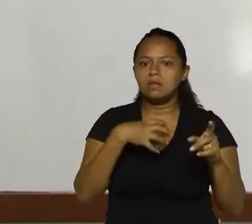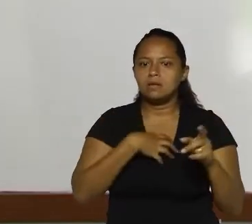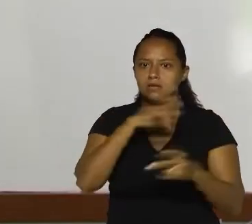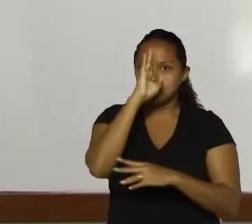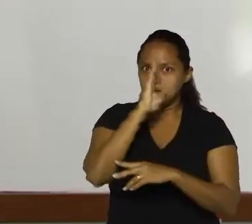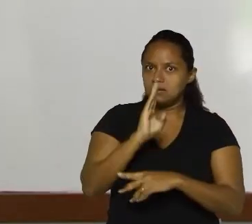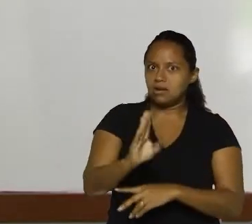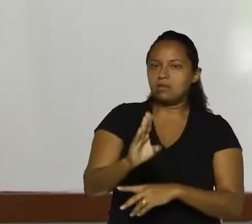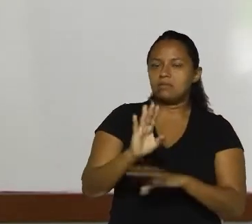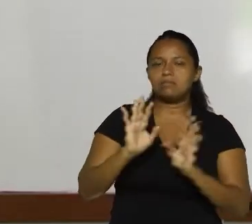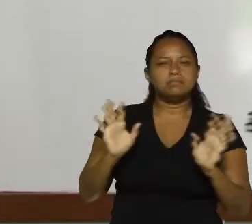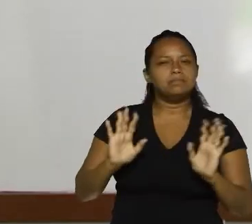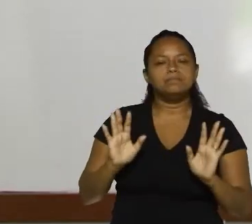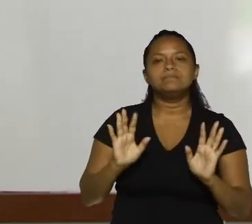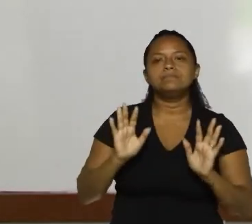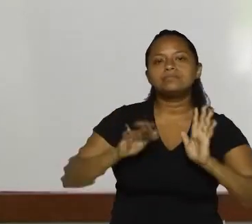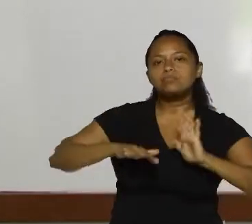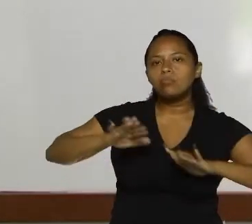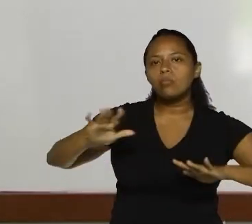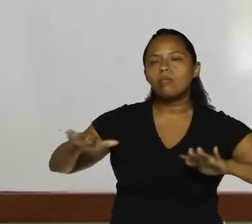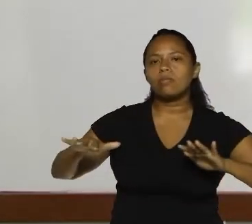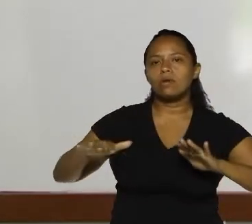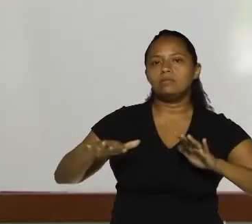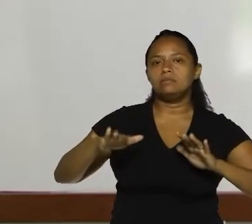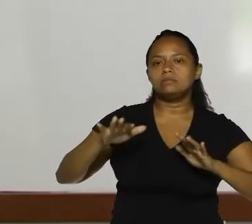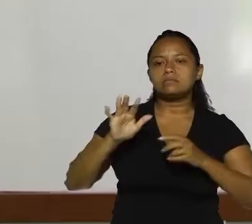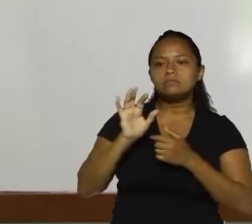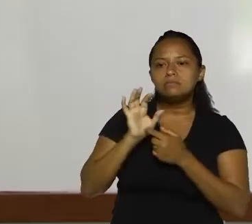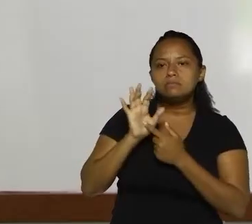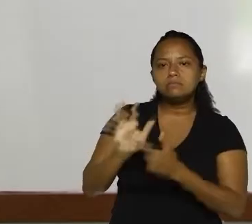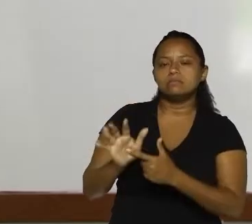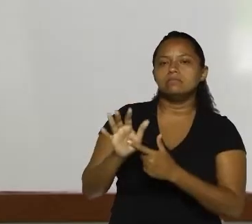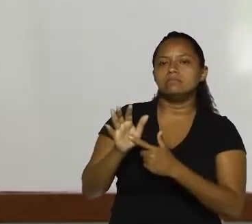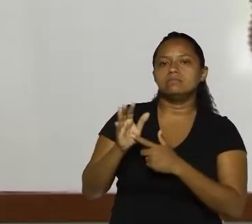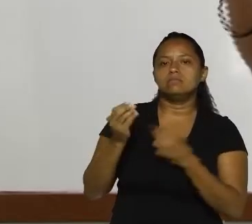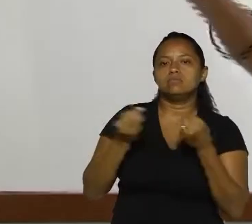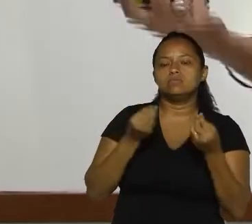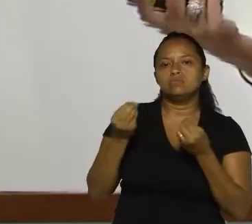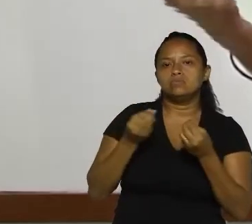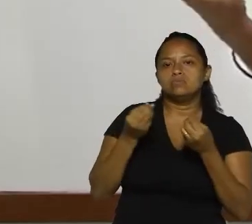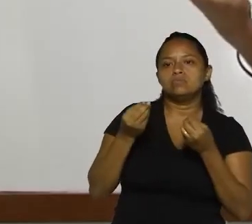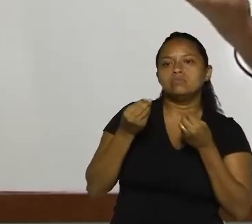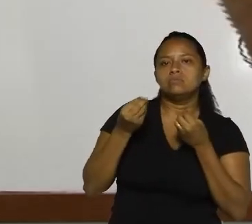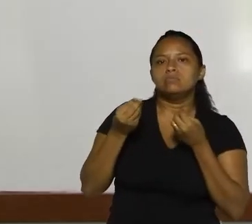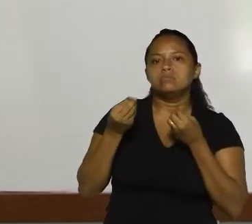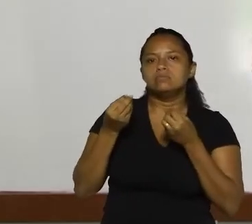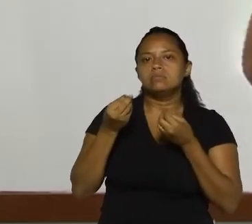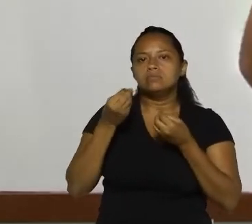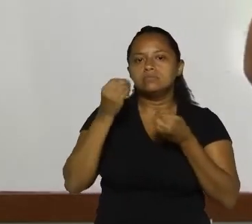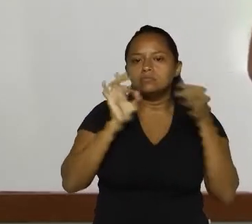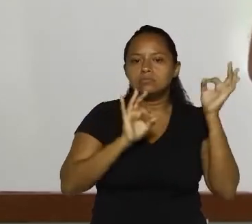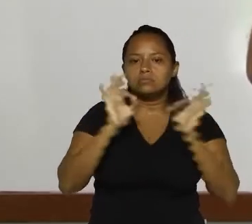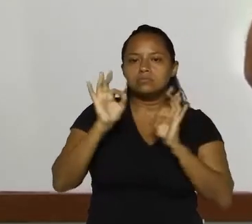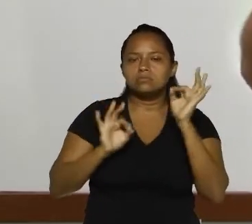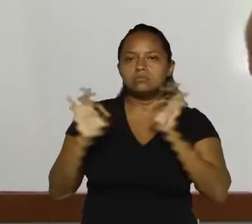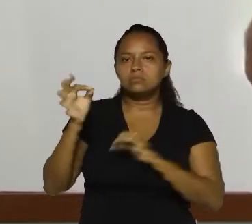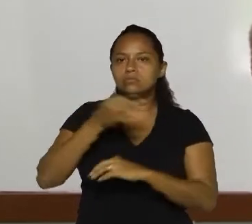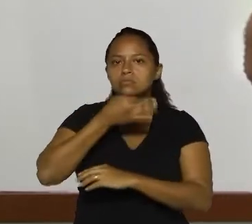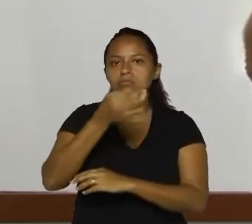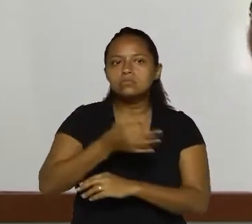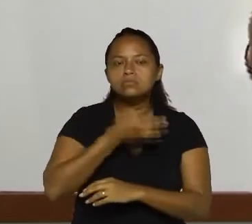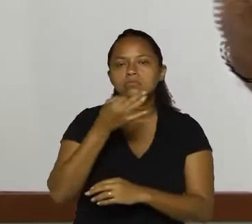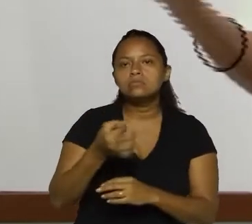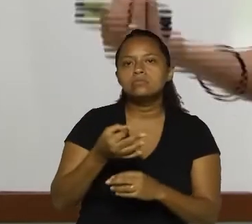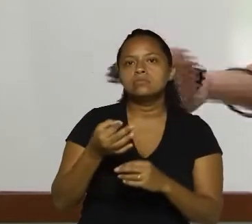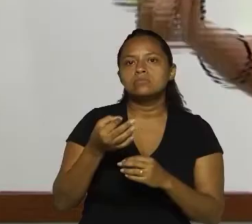ordem necessariamente. Quando nós damos uma orientação, a forma como nós organizamos o discurso é a mesma da